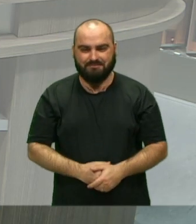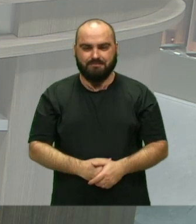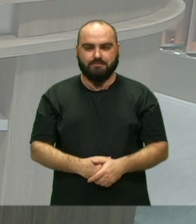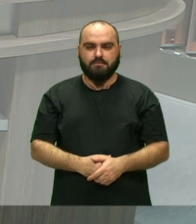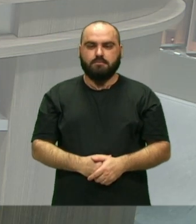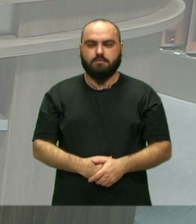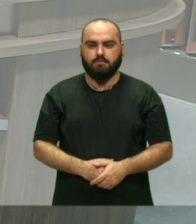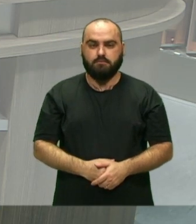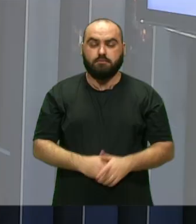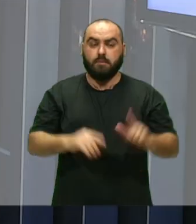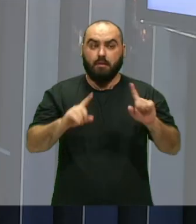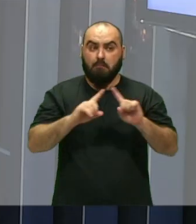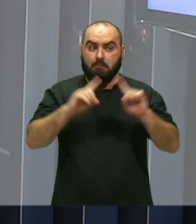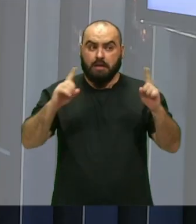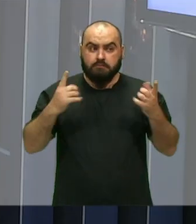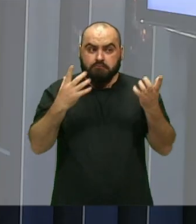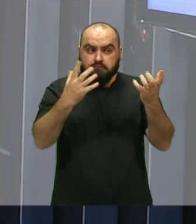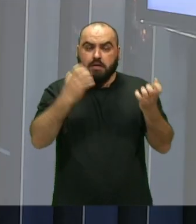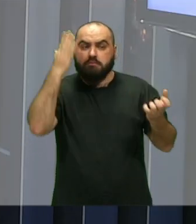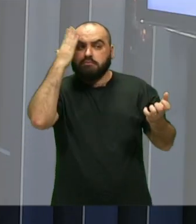Mas eu queria saber Assim